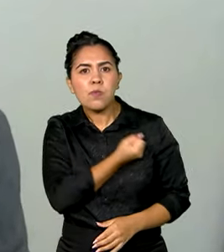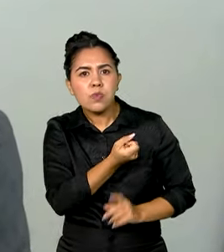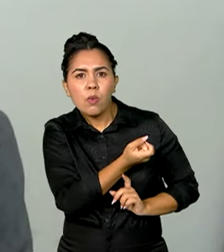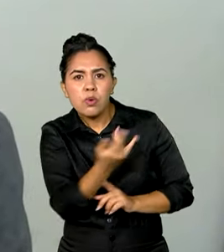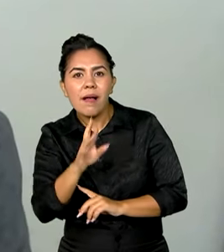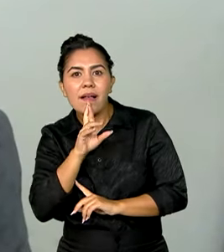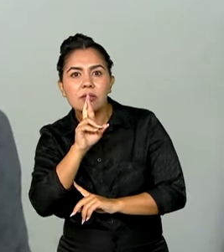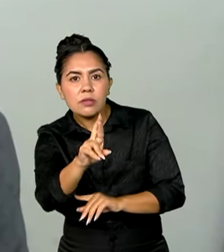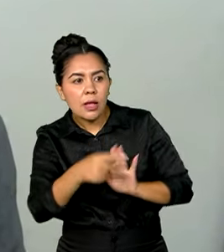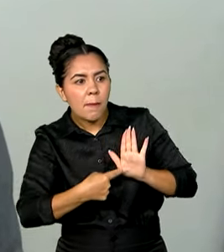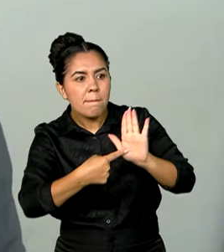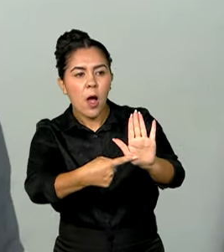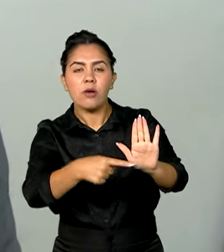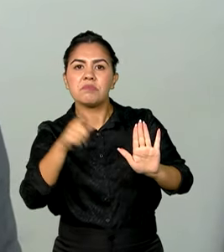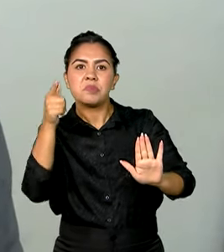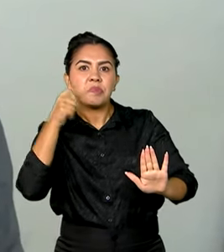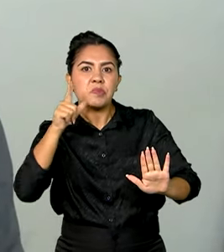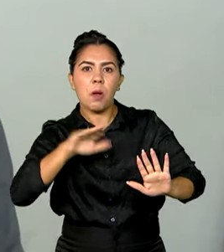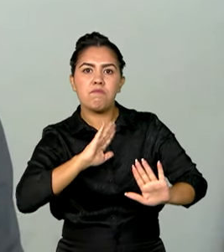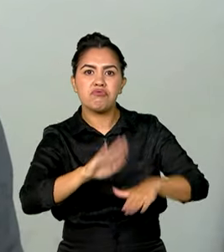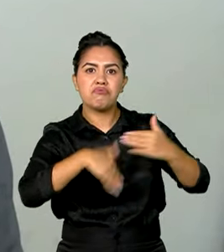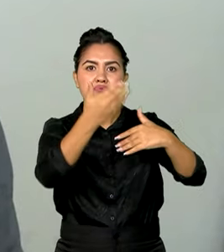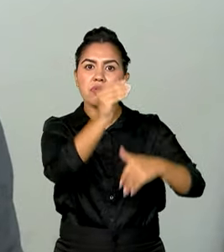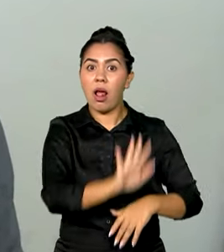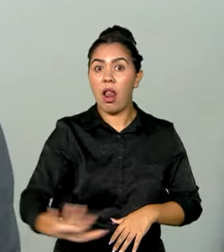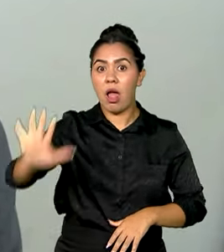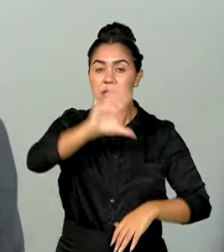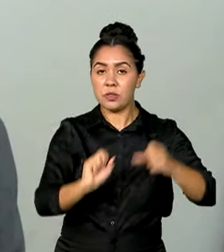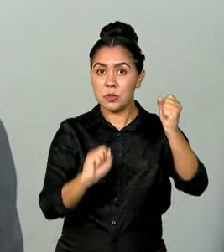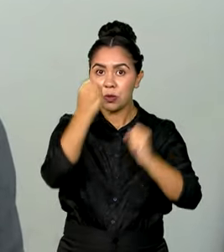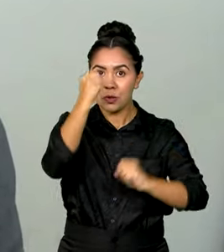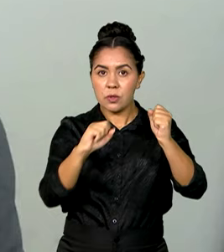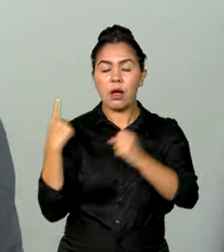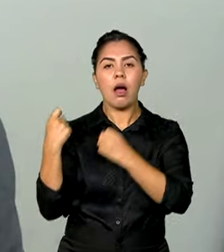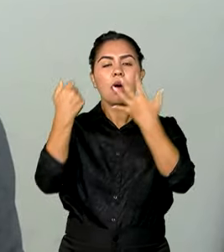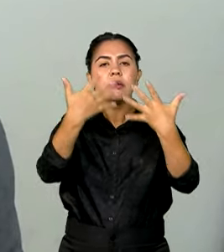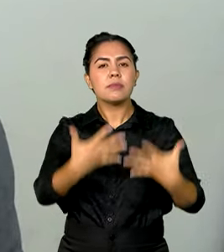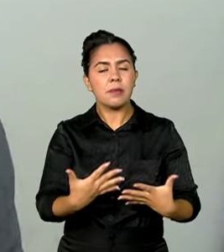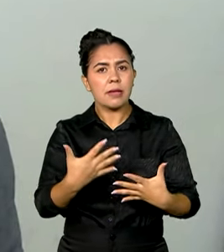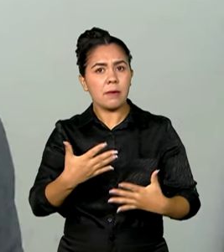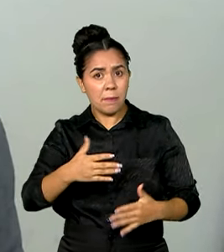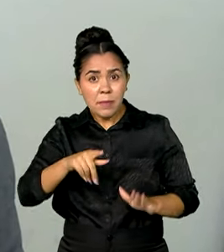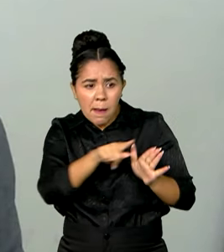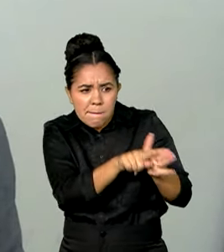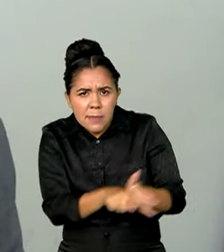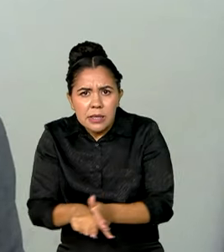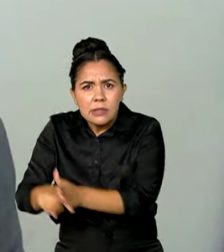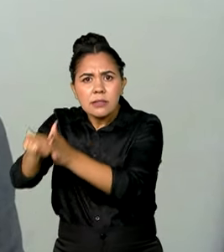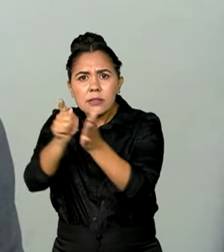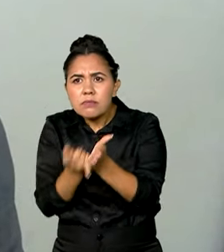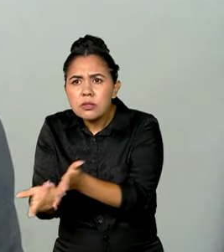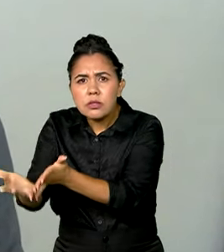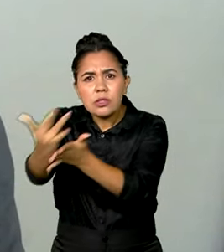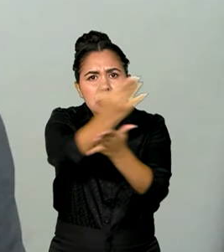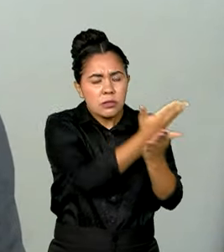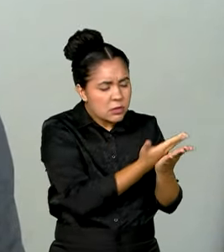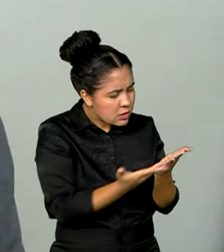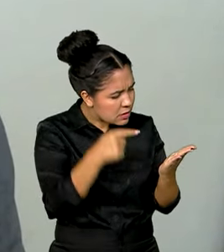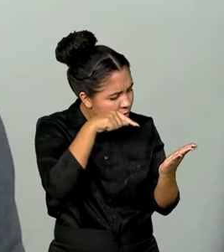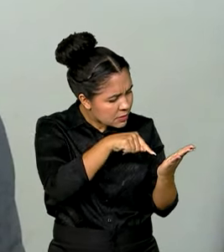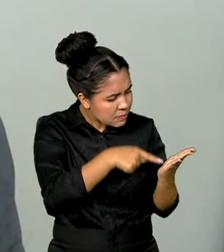indústria nacional. Essa pesquisa, a nossa visão, comprova mais um indicador que mostra